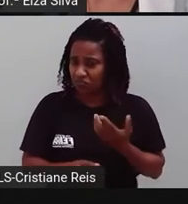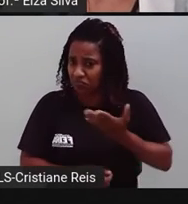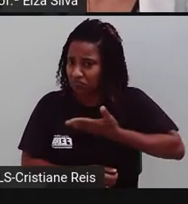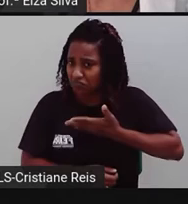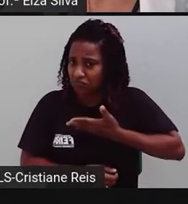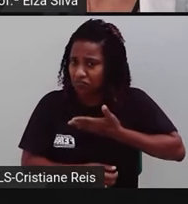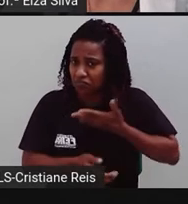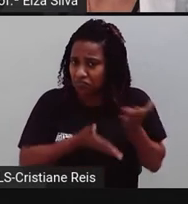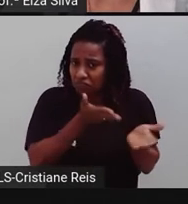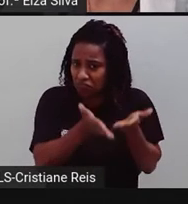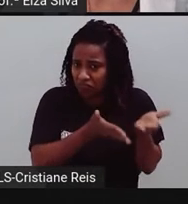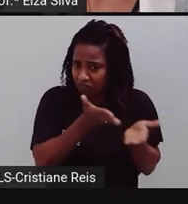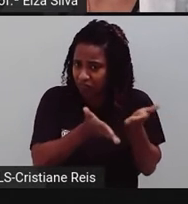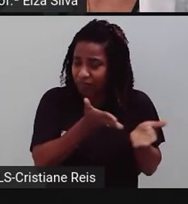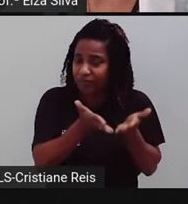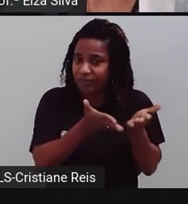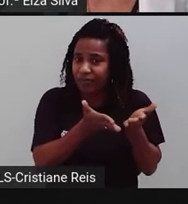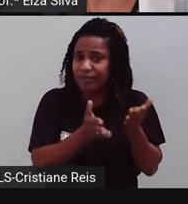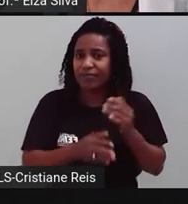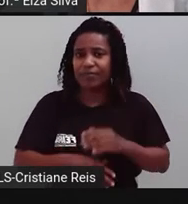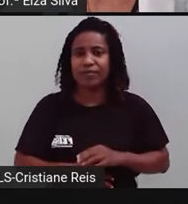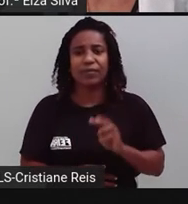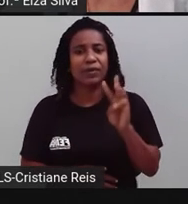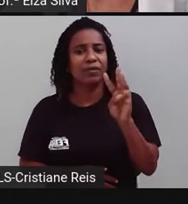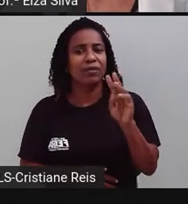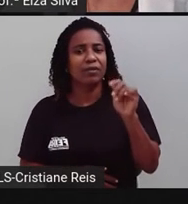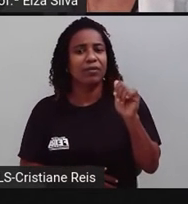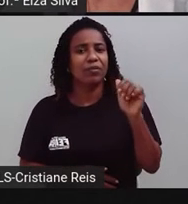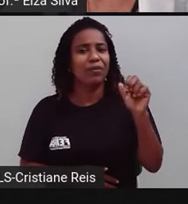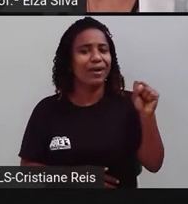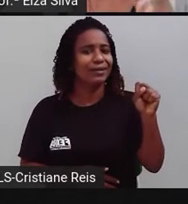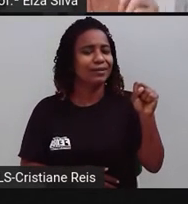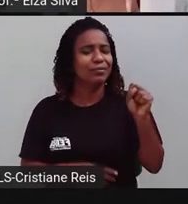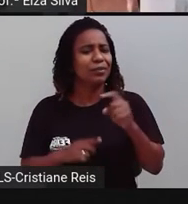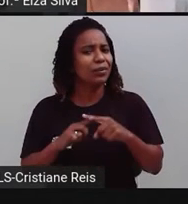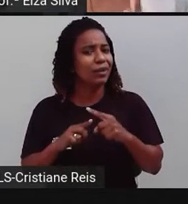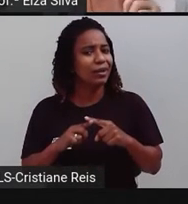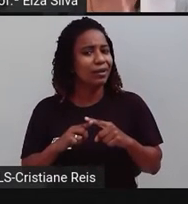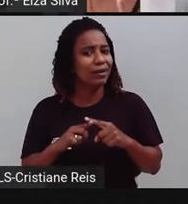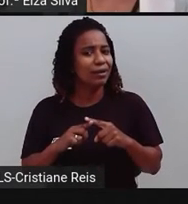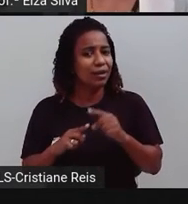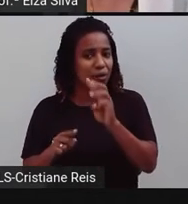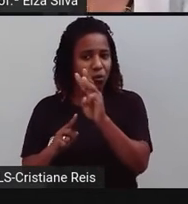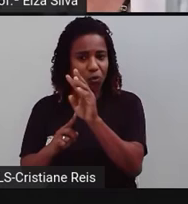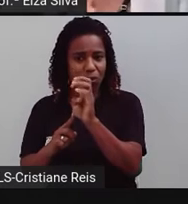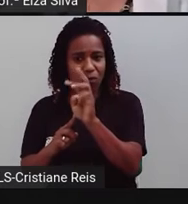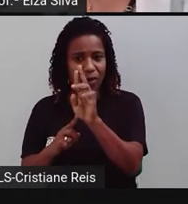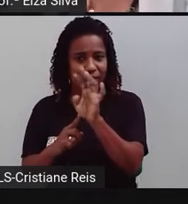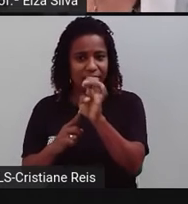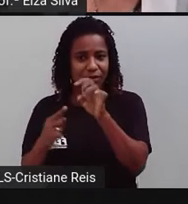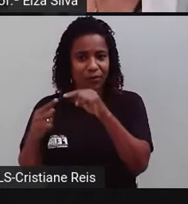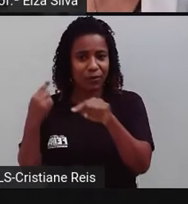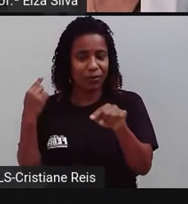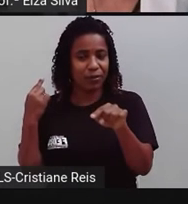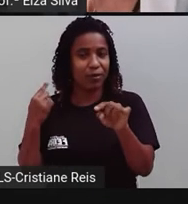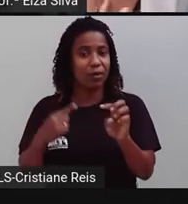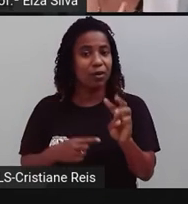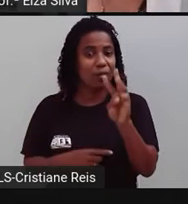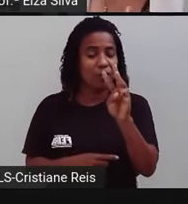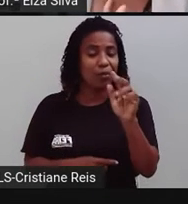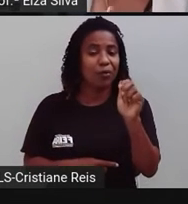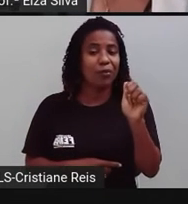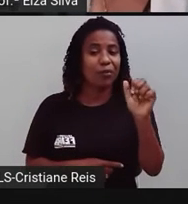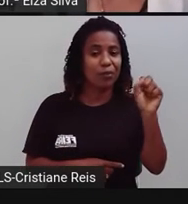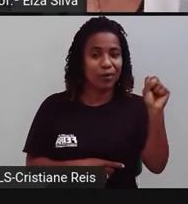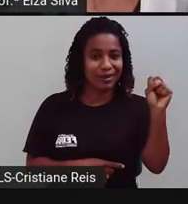Então, vejam por que eu utilizei o was e não o were. Lembre-se de que eu utilizo o was para